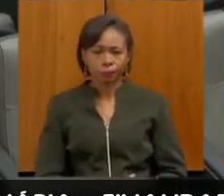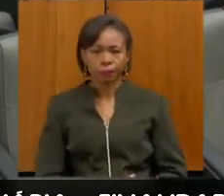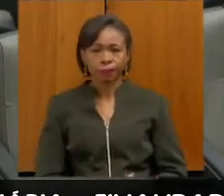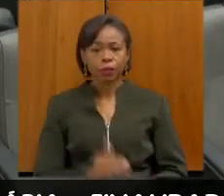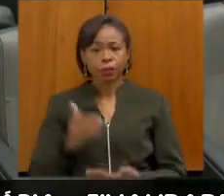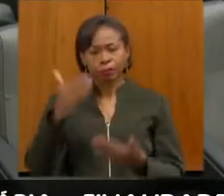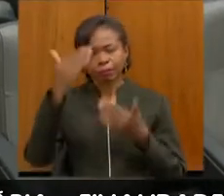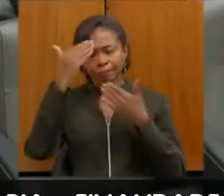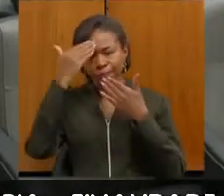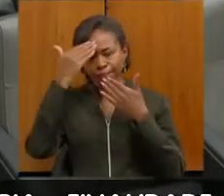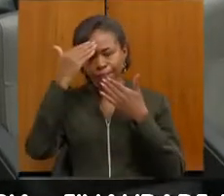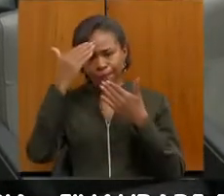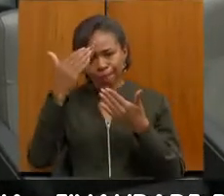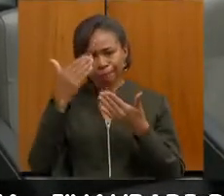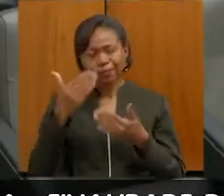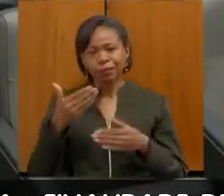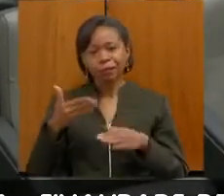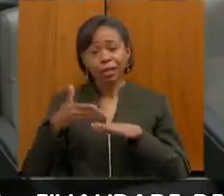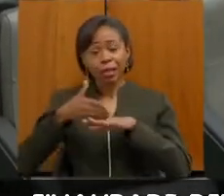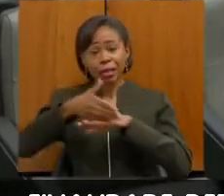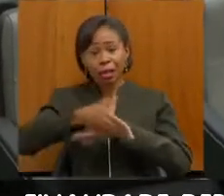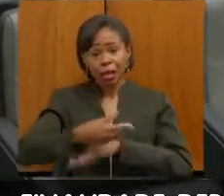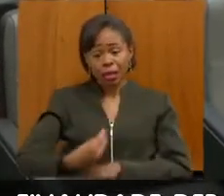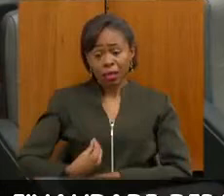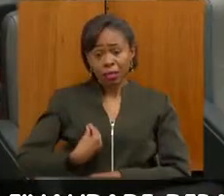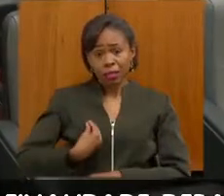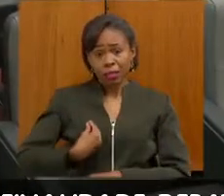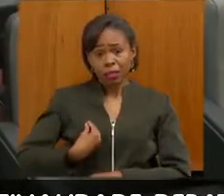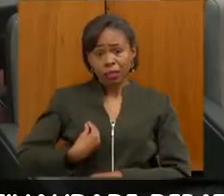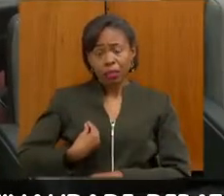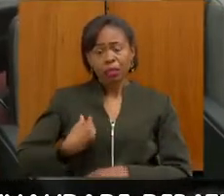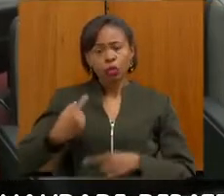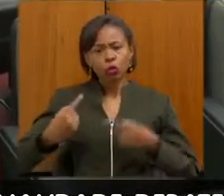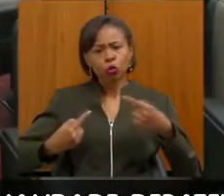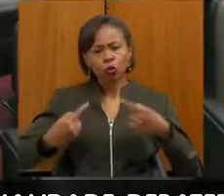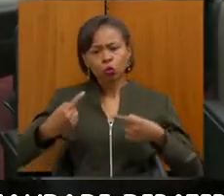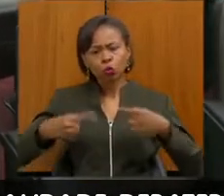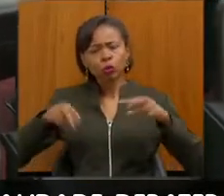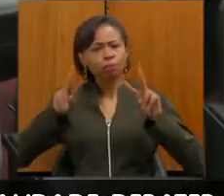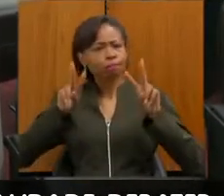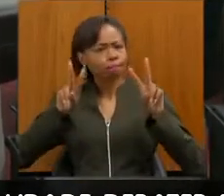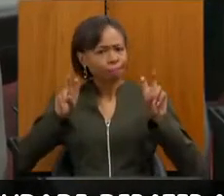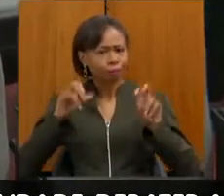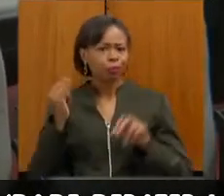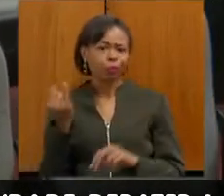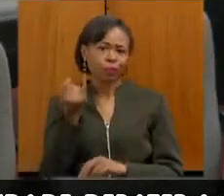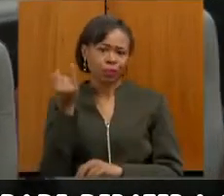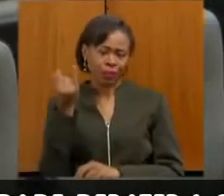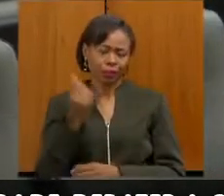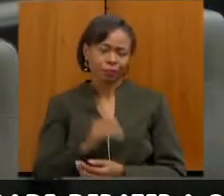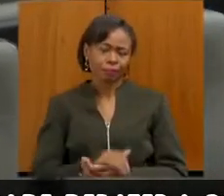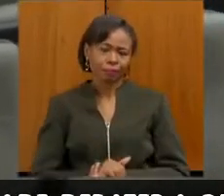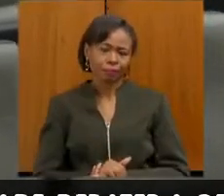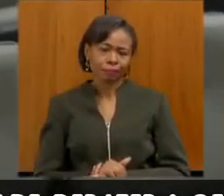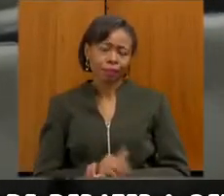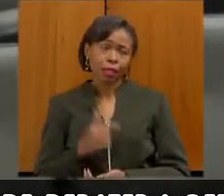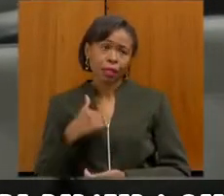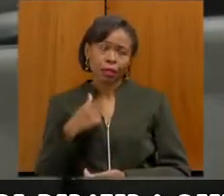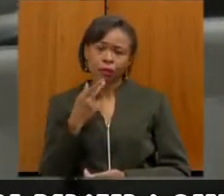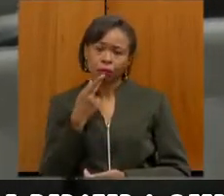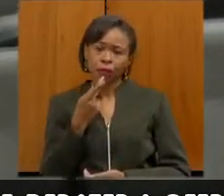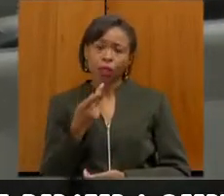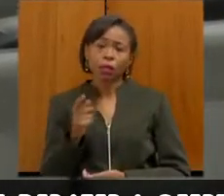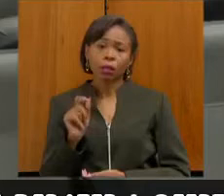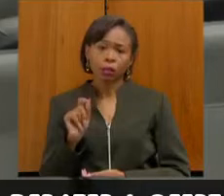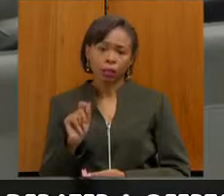obrigado por estar aqui nesse tema tão relevante para nossas vidas. Bom, o que eu queria falar é o